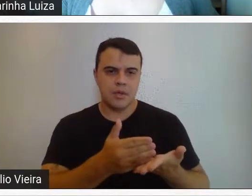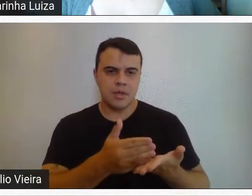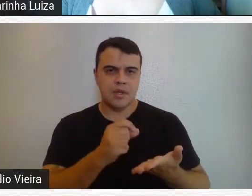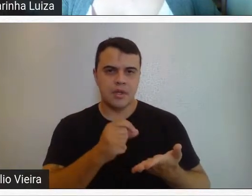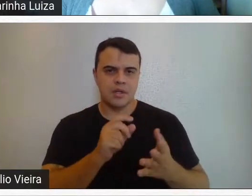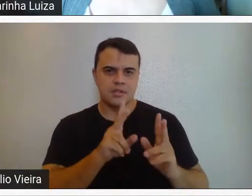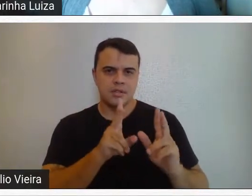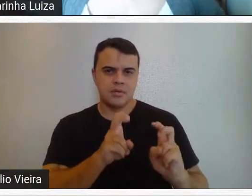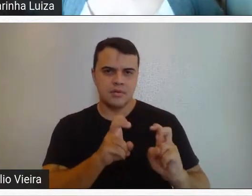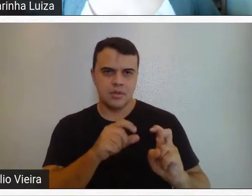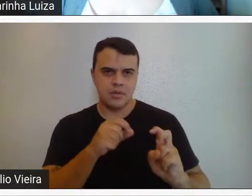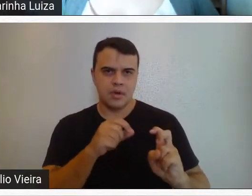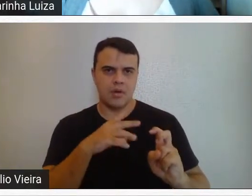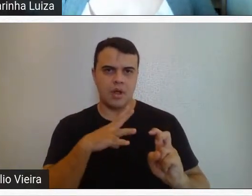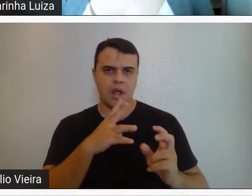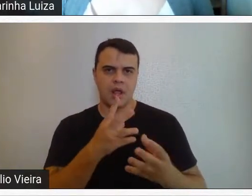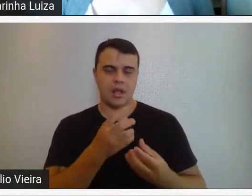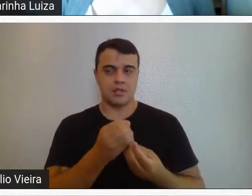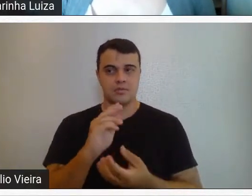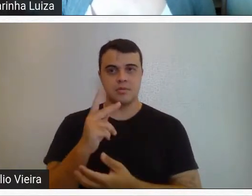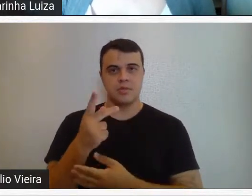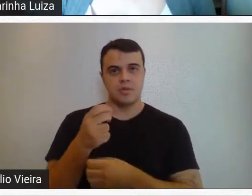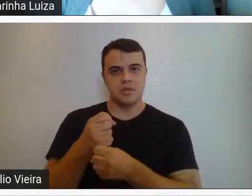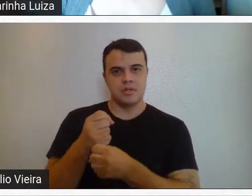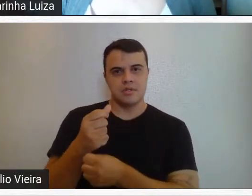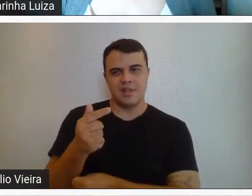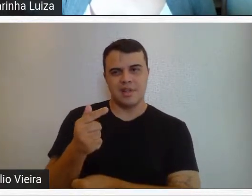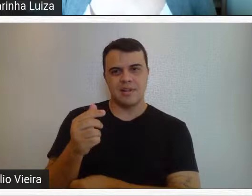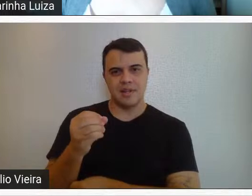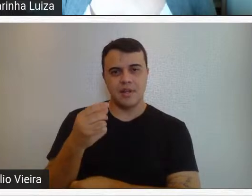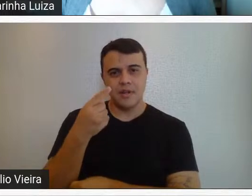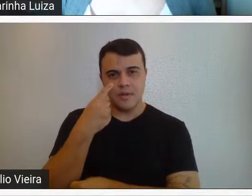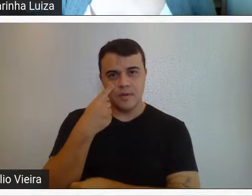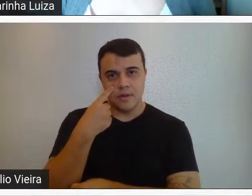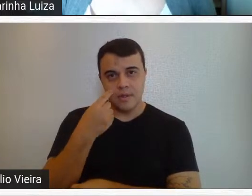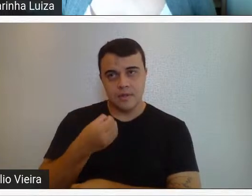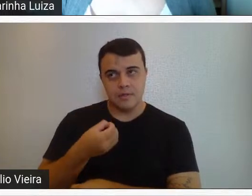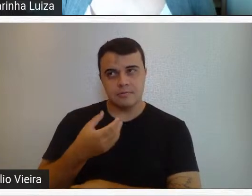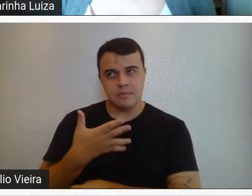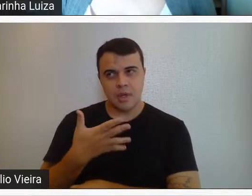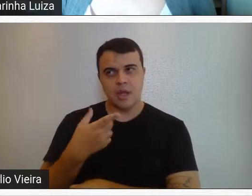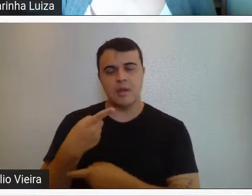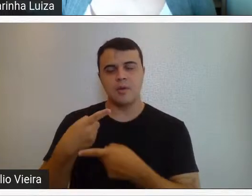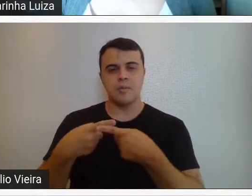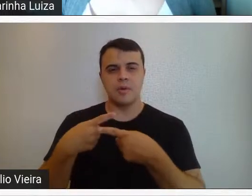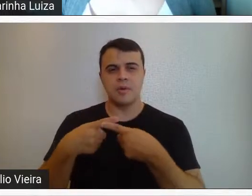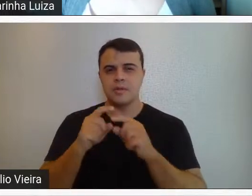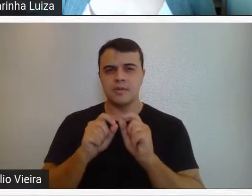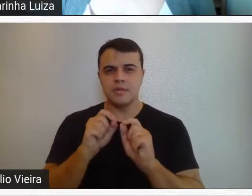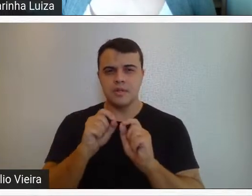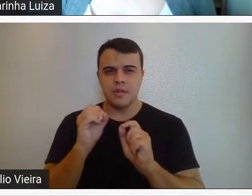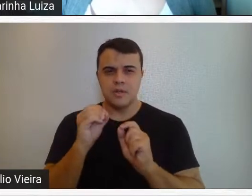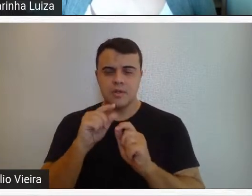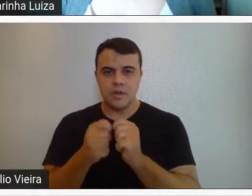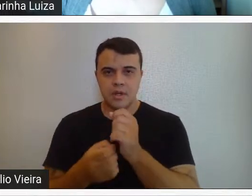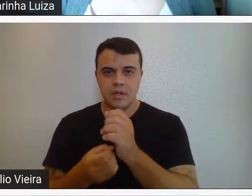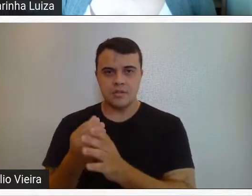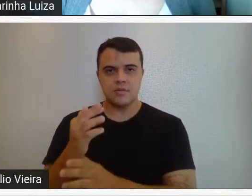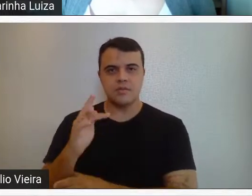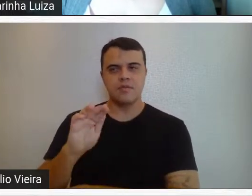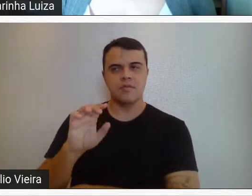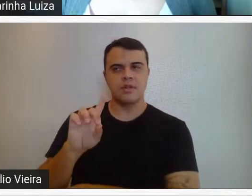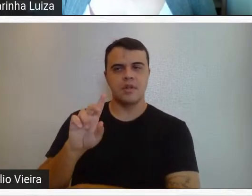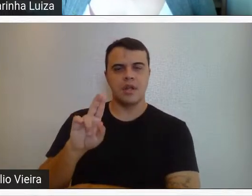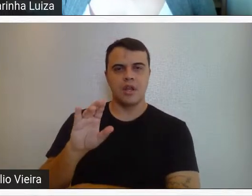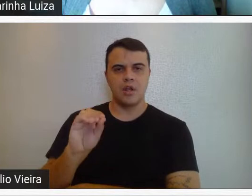conceitual que em Belo Horizonte na década de 70 a gente vai ver muito bem através da atuação do Frederico Moraes,